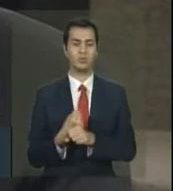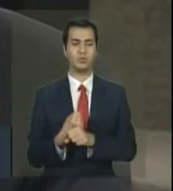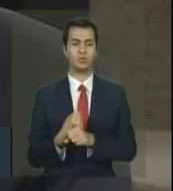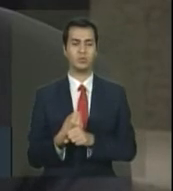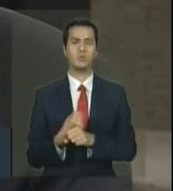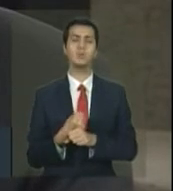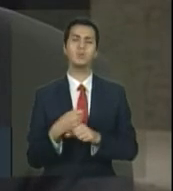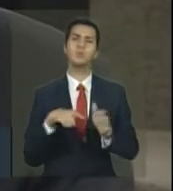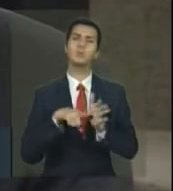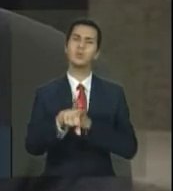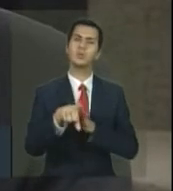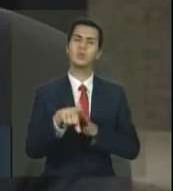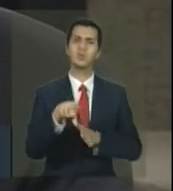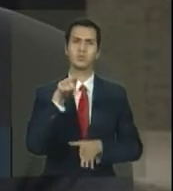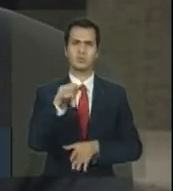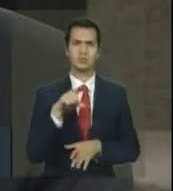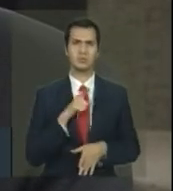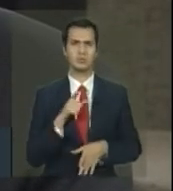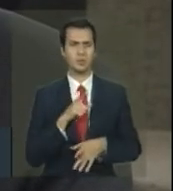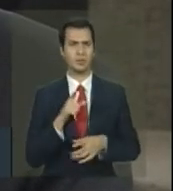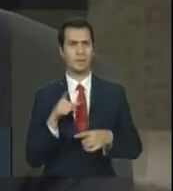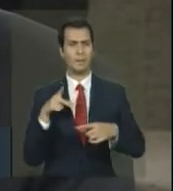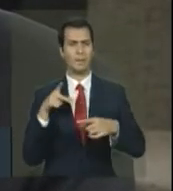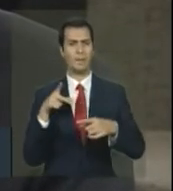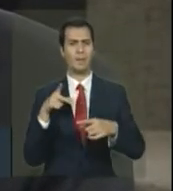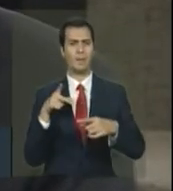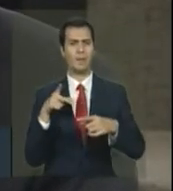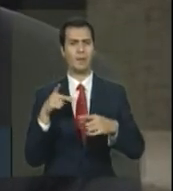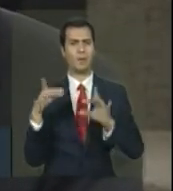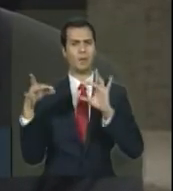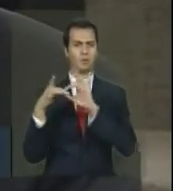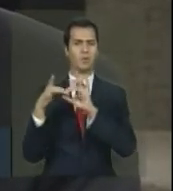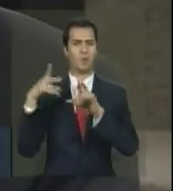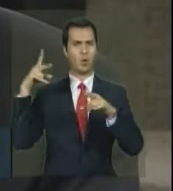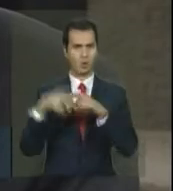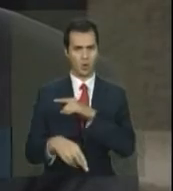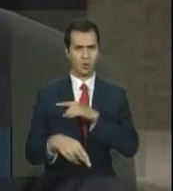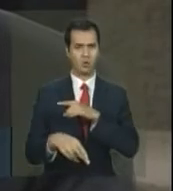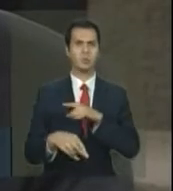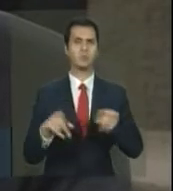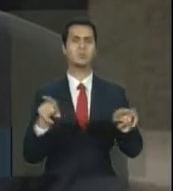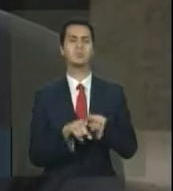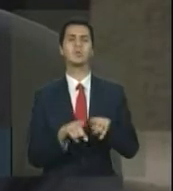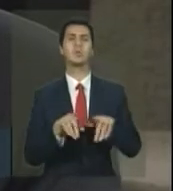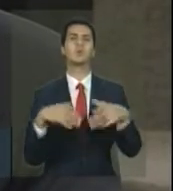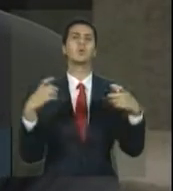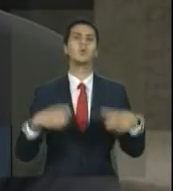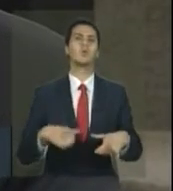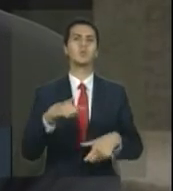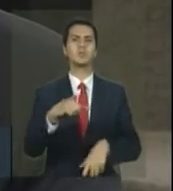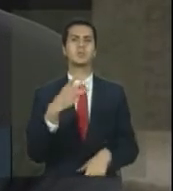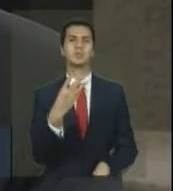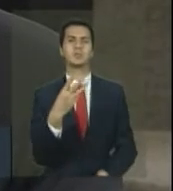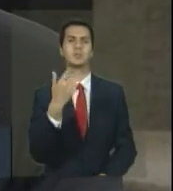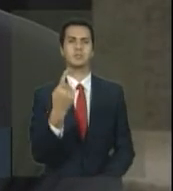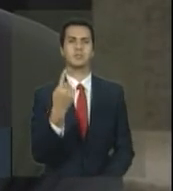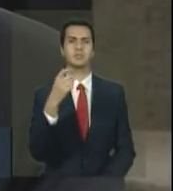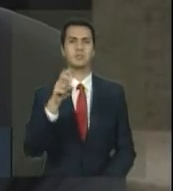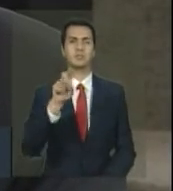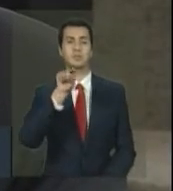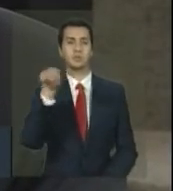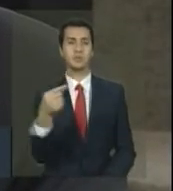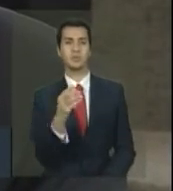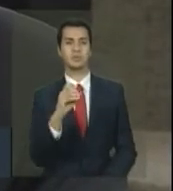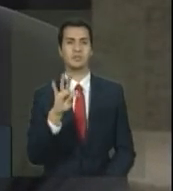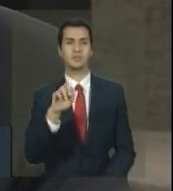saber se essa parceria está rompida e que 315 mil cisternas são essas. E sobre o Bolsa Verde,